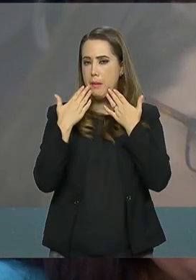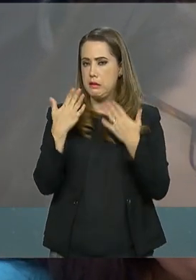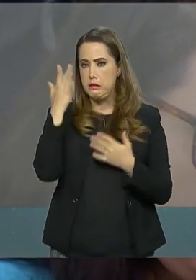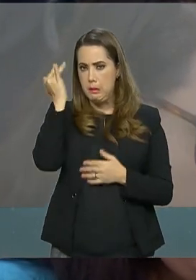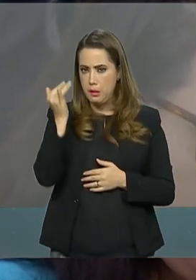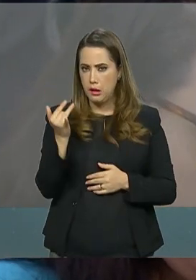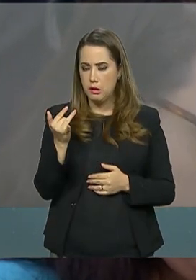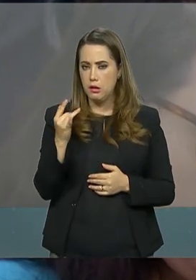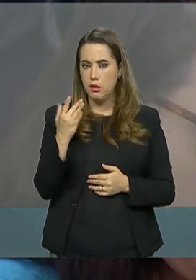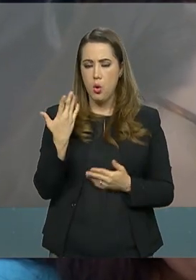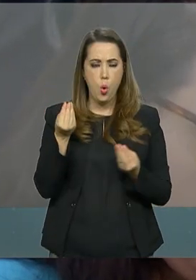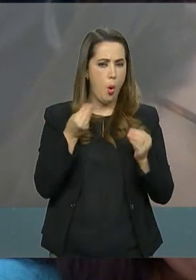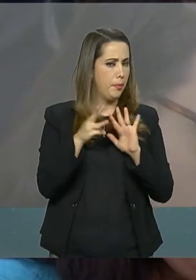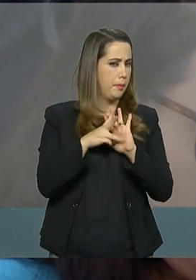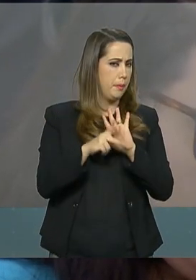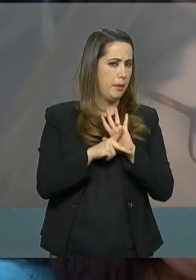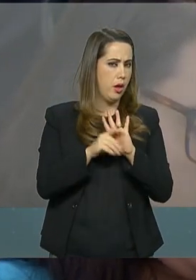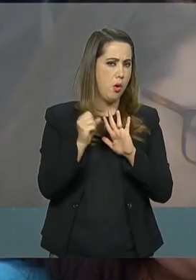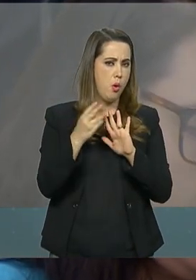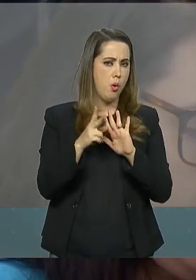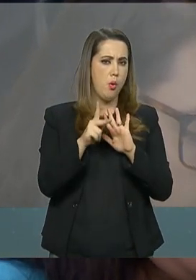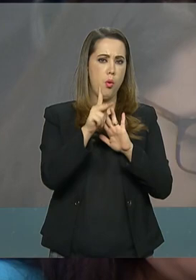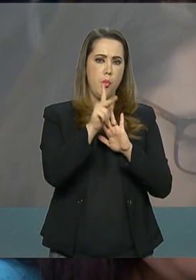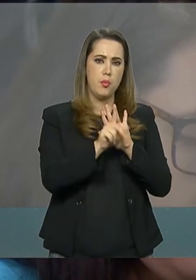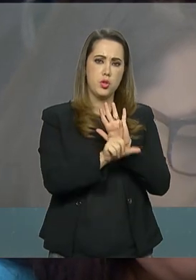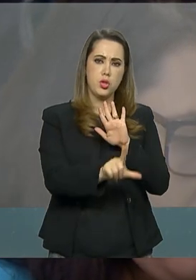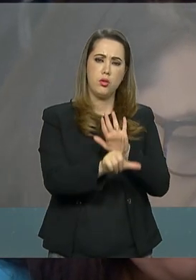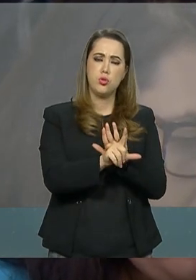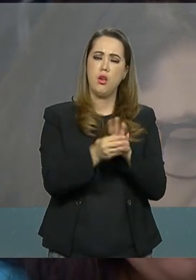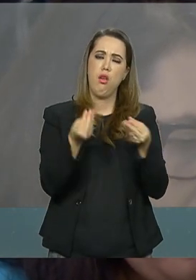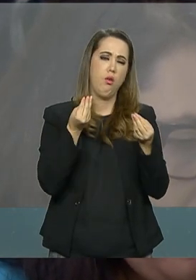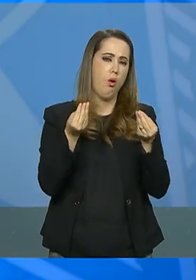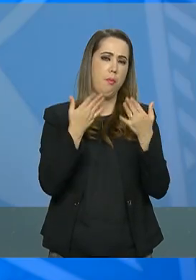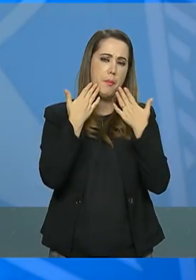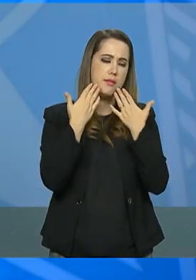via MP ou projeto de lei, como ele havia dito antes?